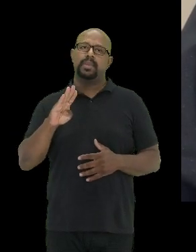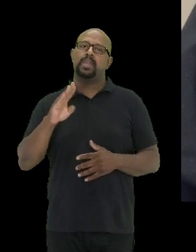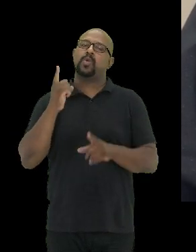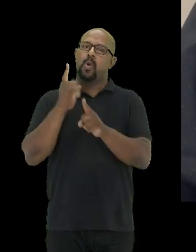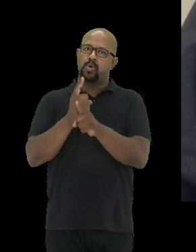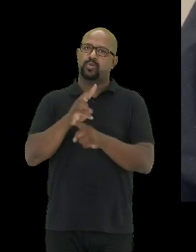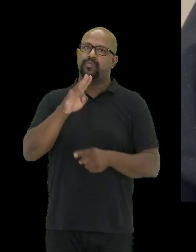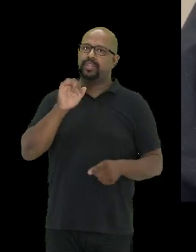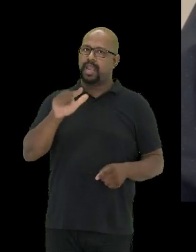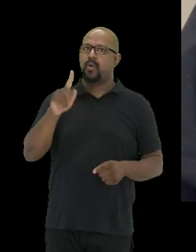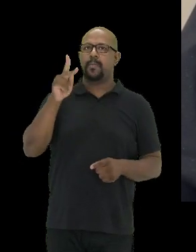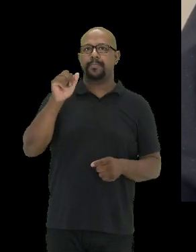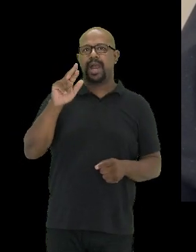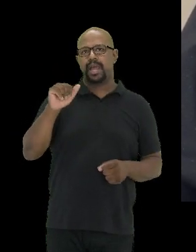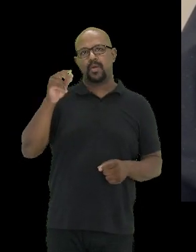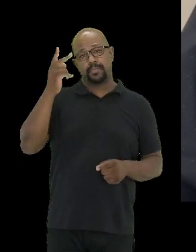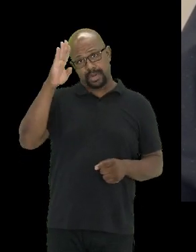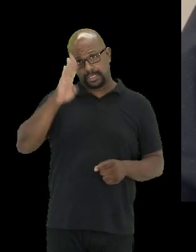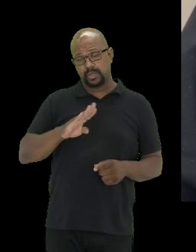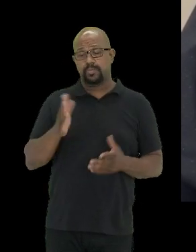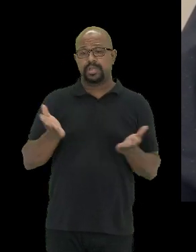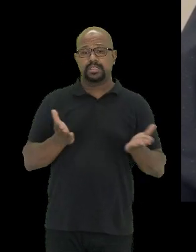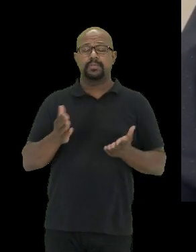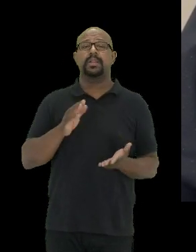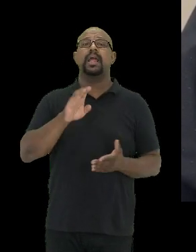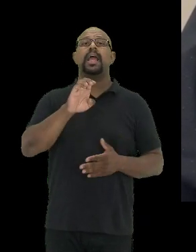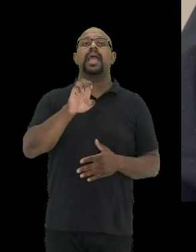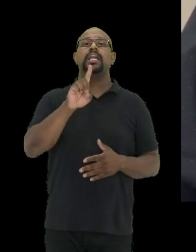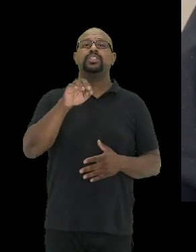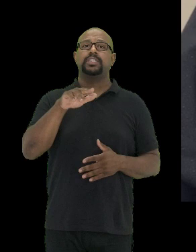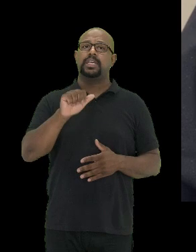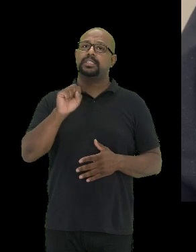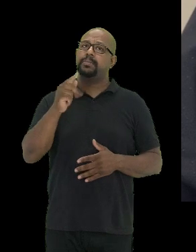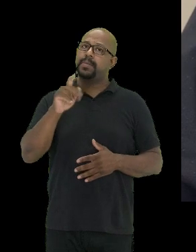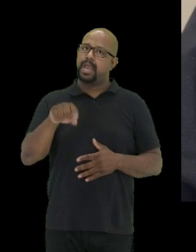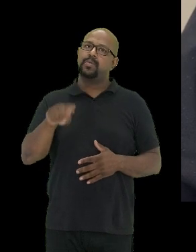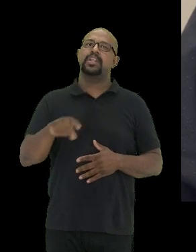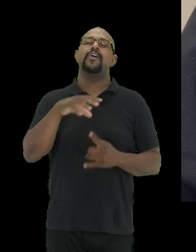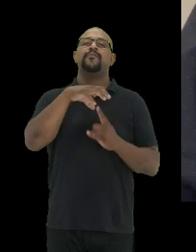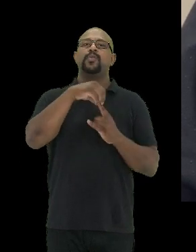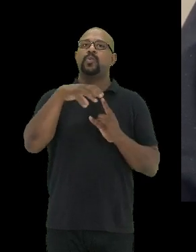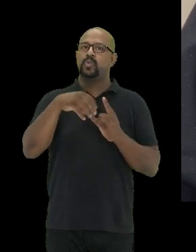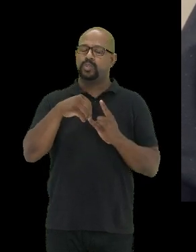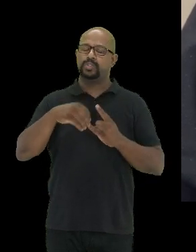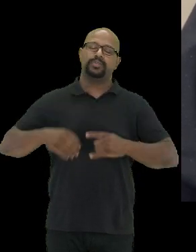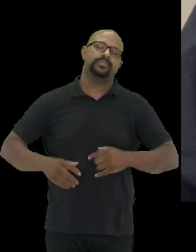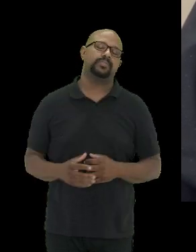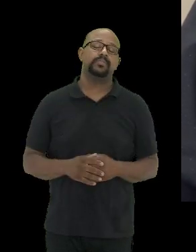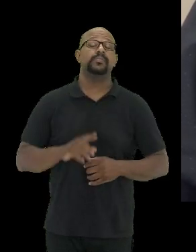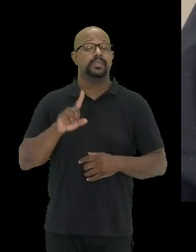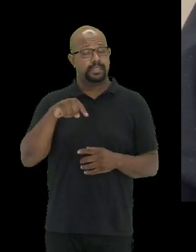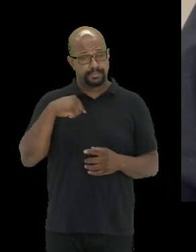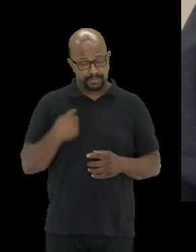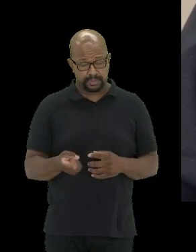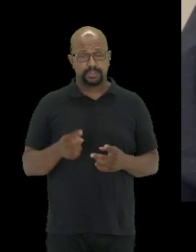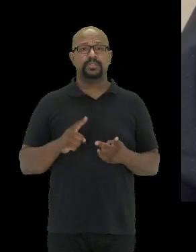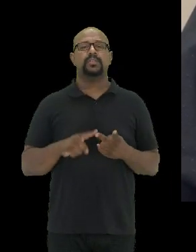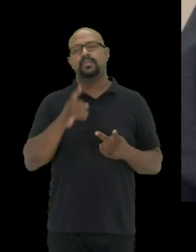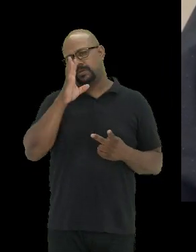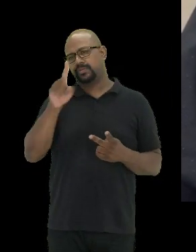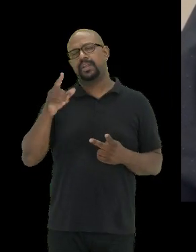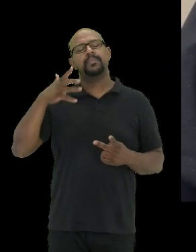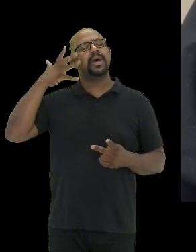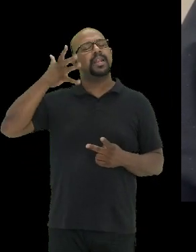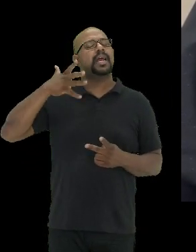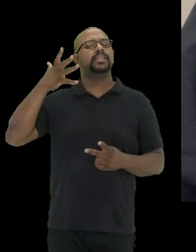mediada pela professora Elba Sampaio de Lemos, da Fundação Oswaldo Cruz. Depois, nós vamos ouvir a